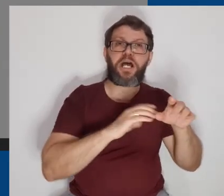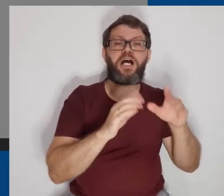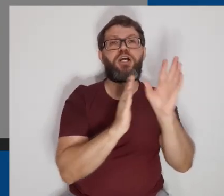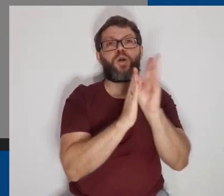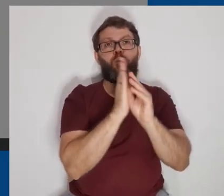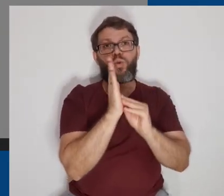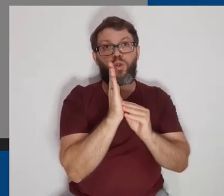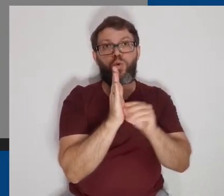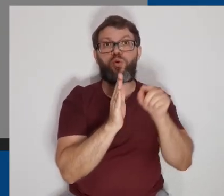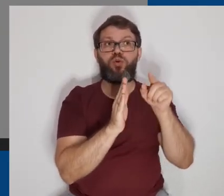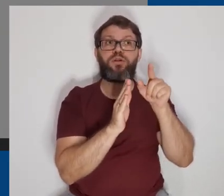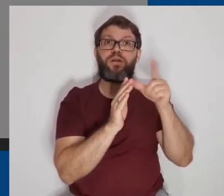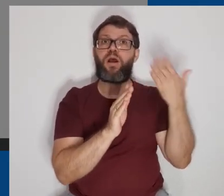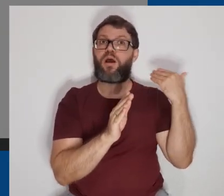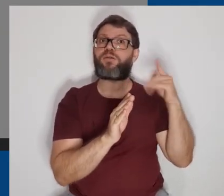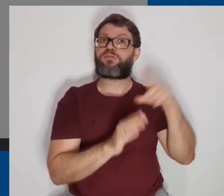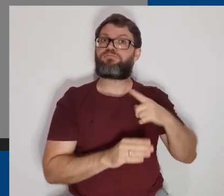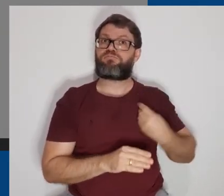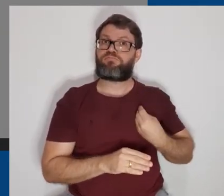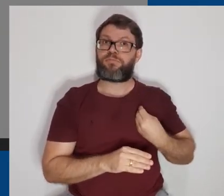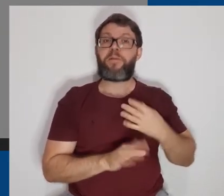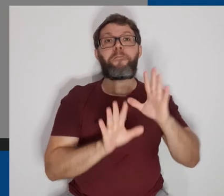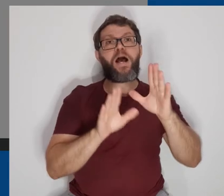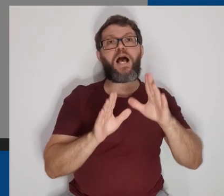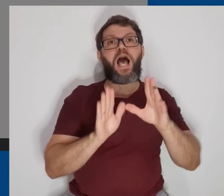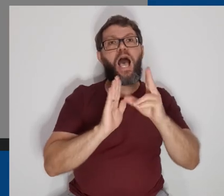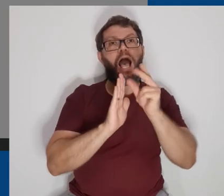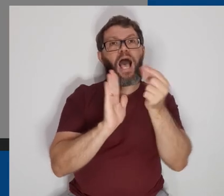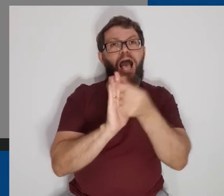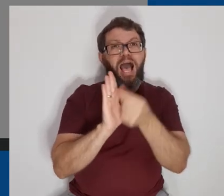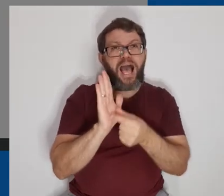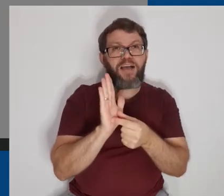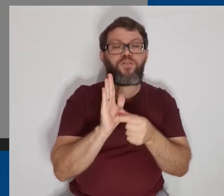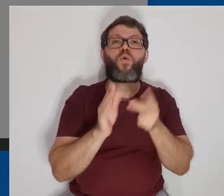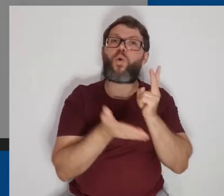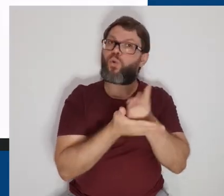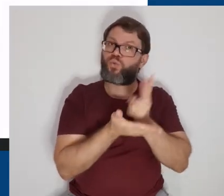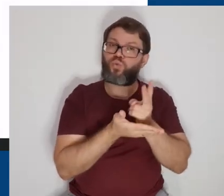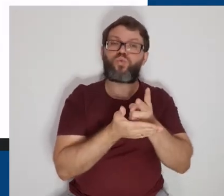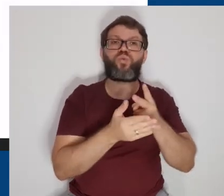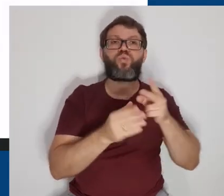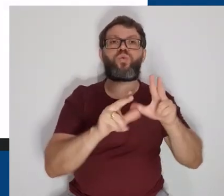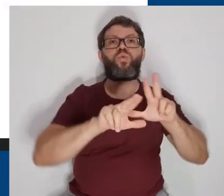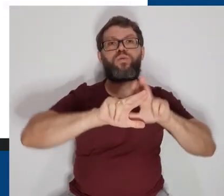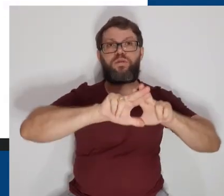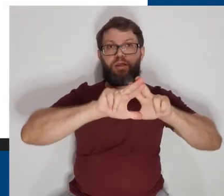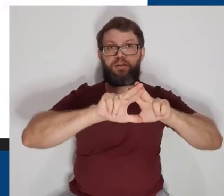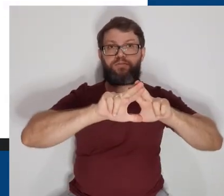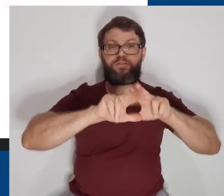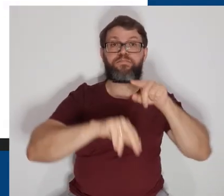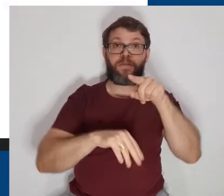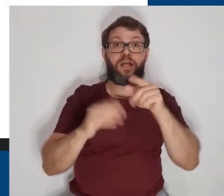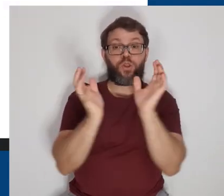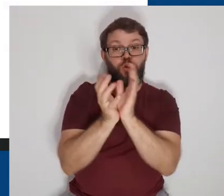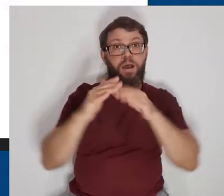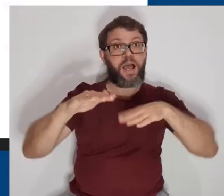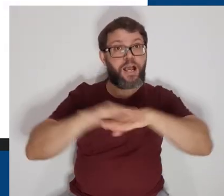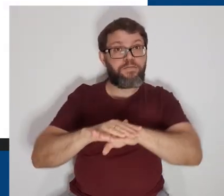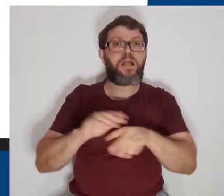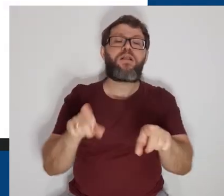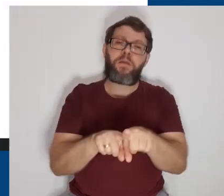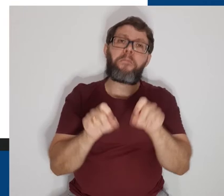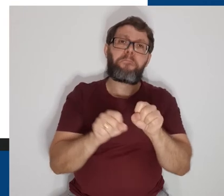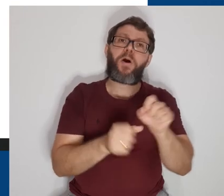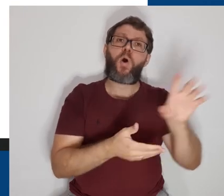acesso às postagens e aos conteúdos que estavam nela, mas os arquivos vão permanecer disponíveis no Google Drive. Uma turma